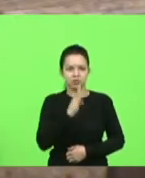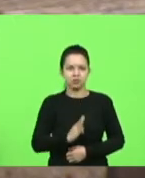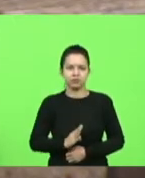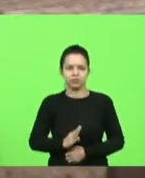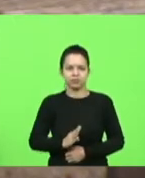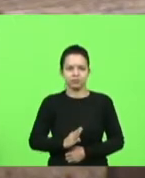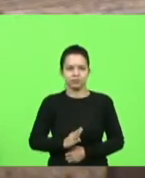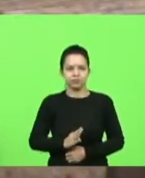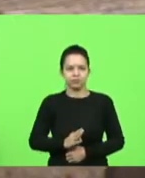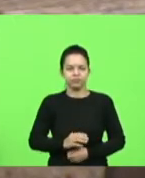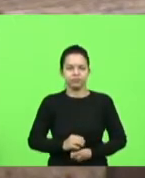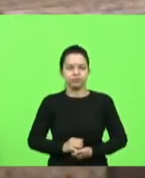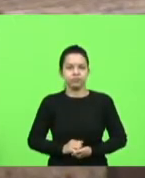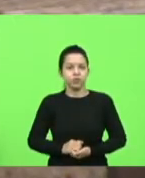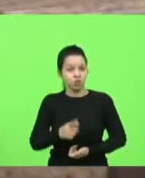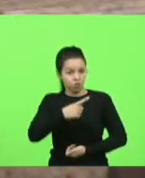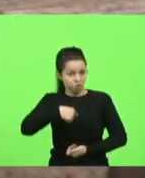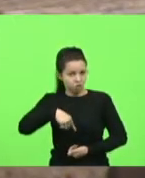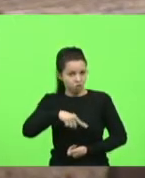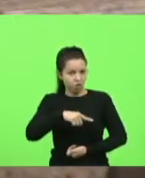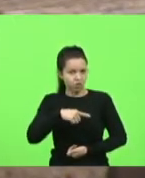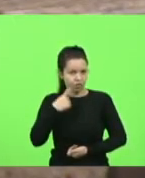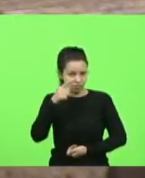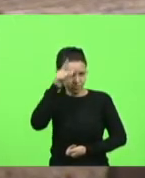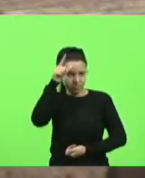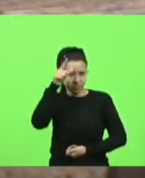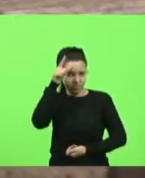é que somos os extremistas